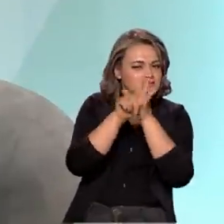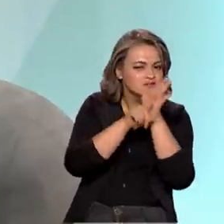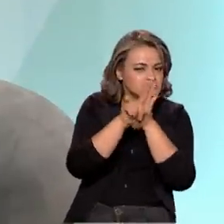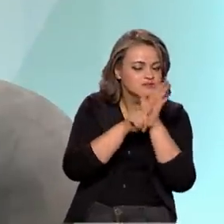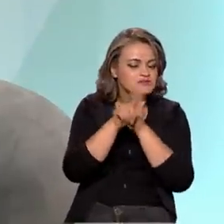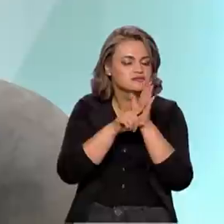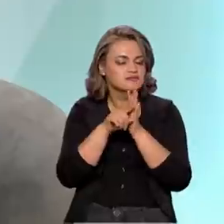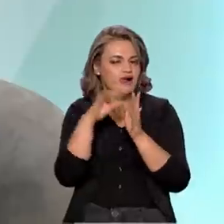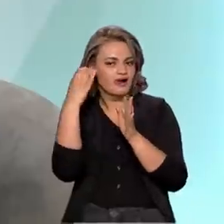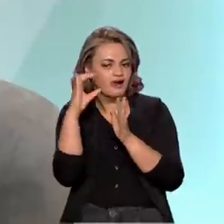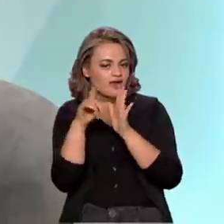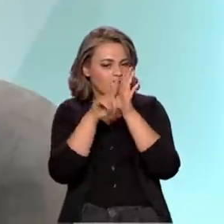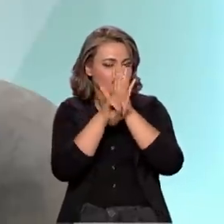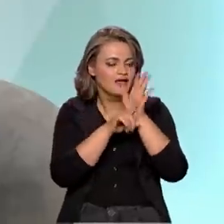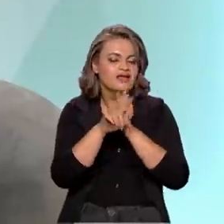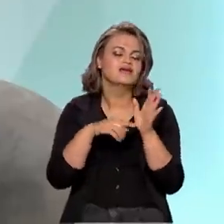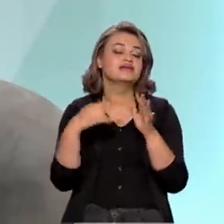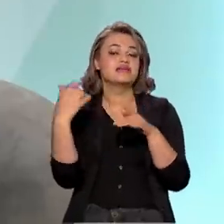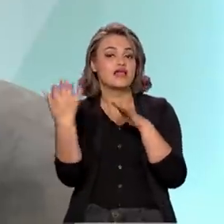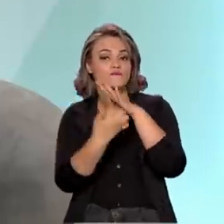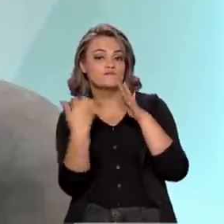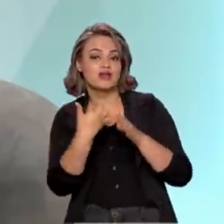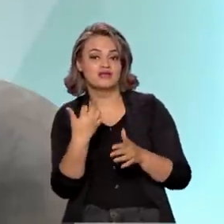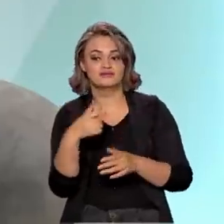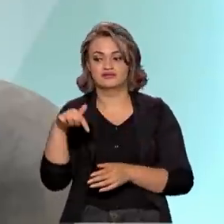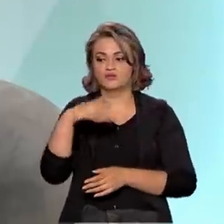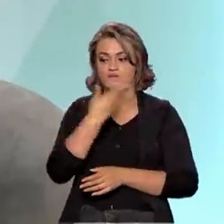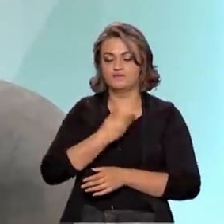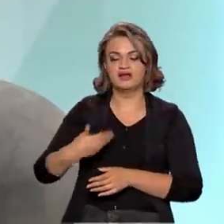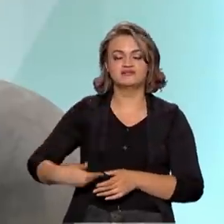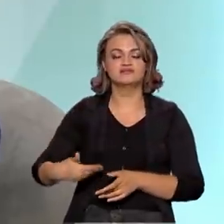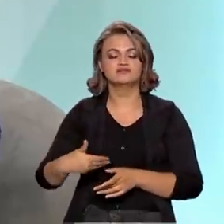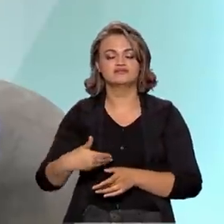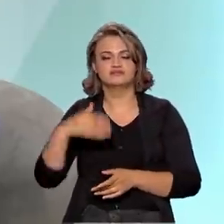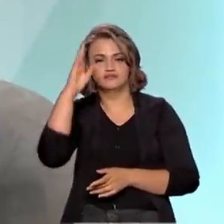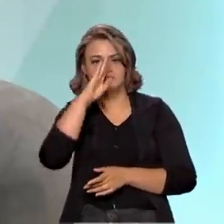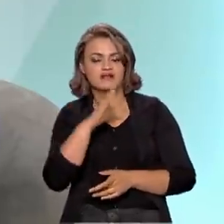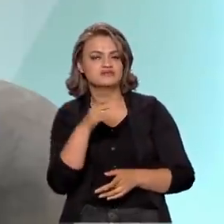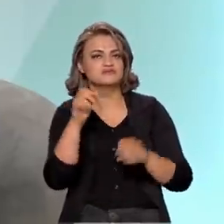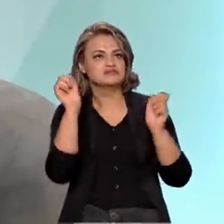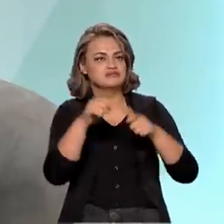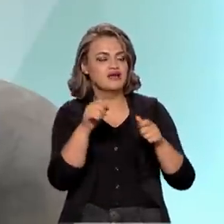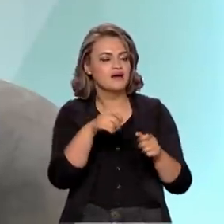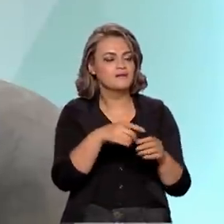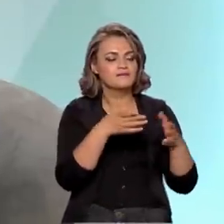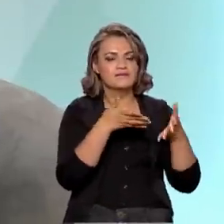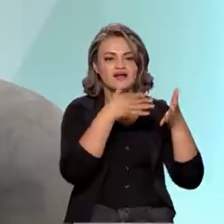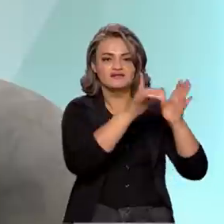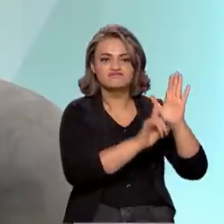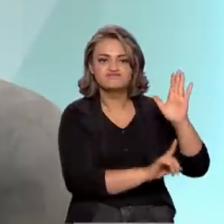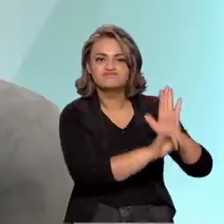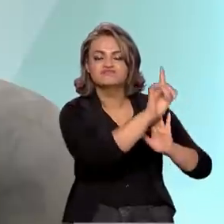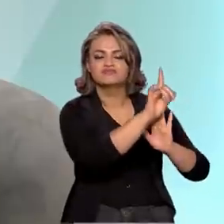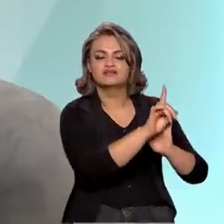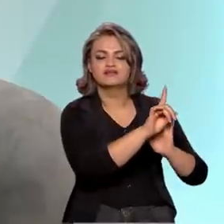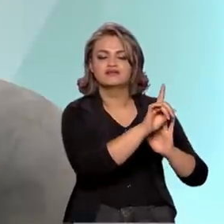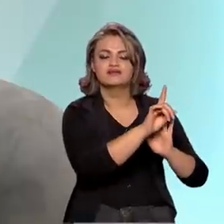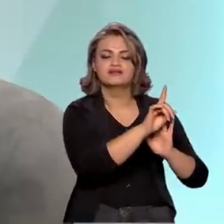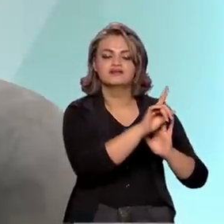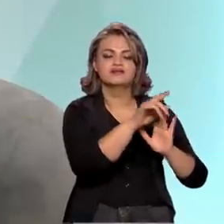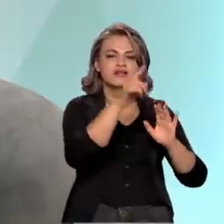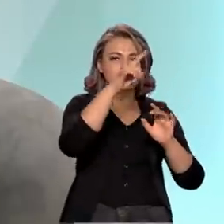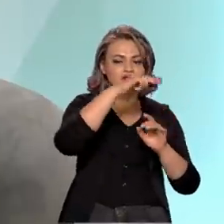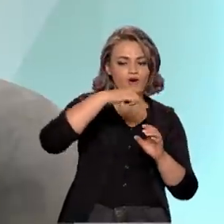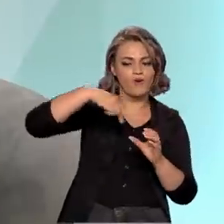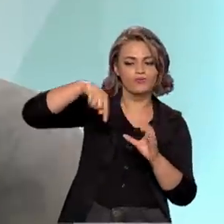aproveitarem isso. Empresas brasileiras que podem fazer partes de espaçonaves, da Gateway, por exemplo, que vai ficar ao redor da